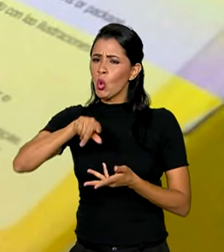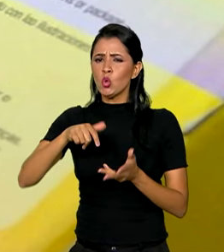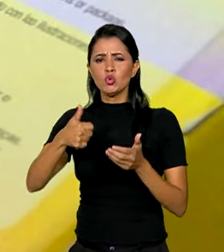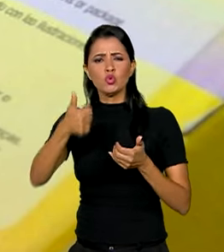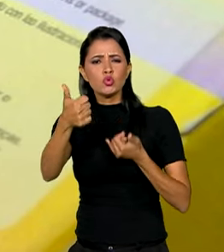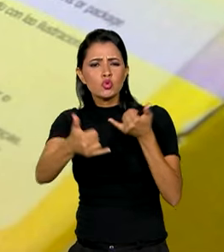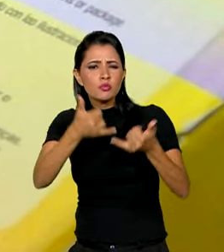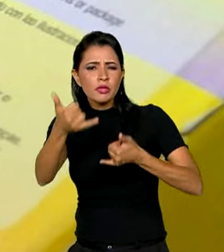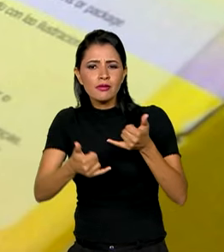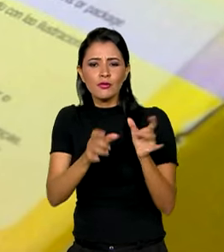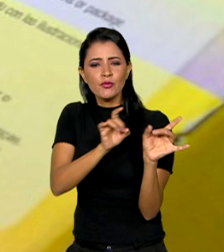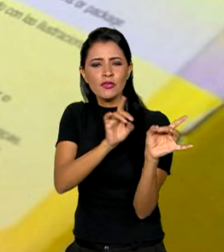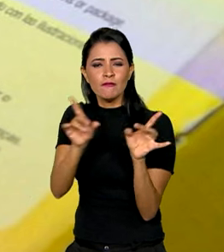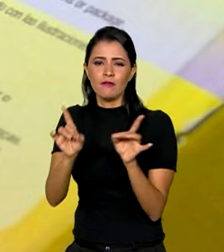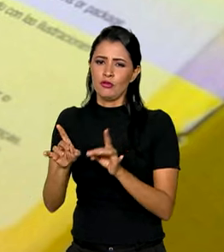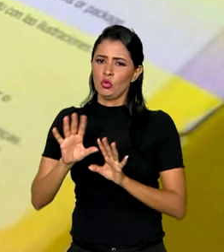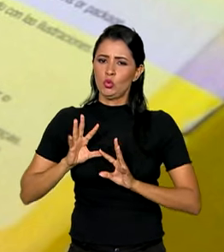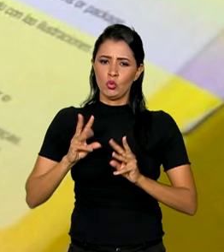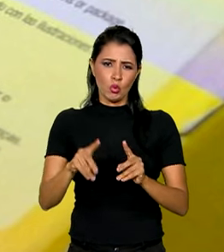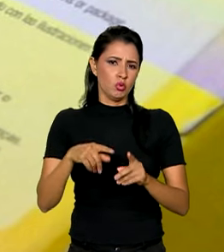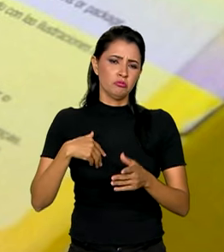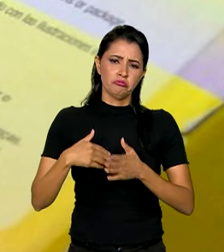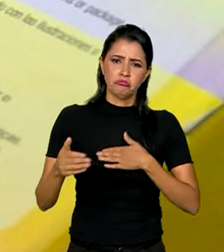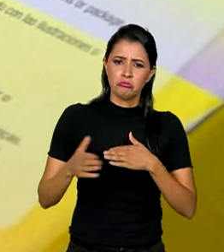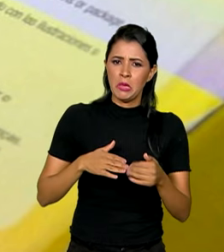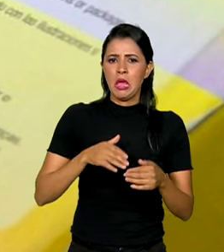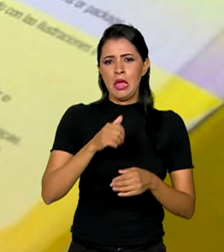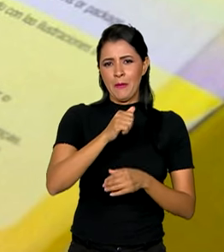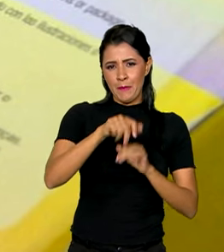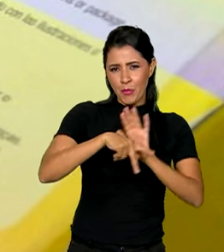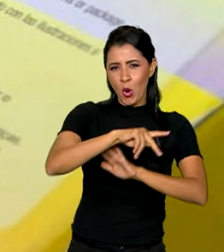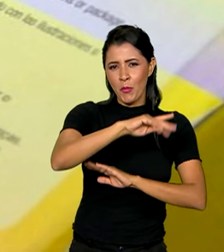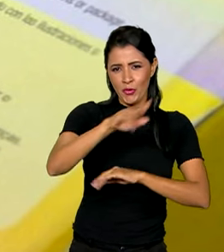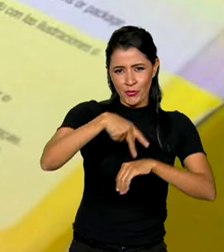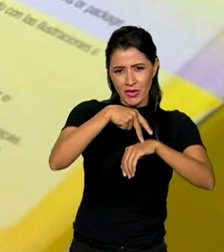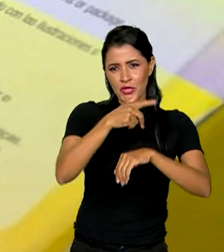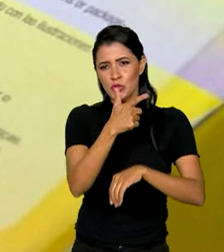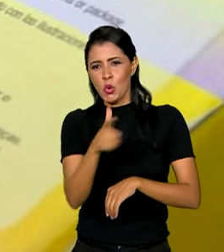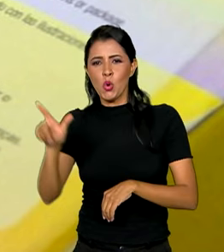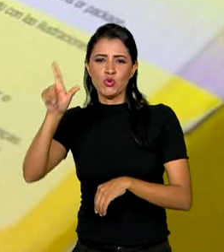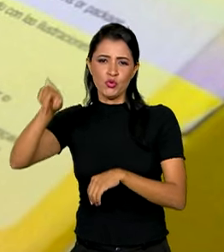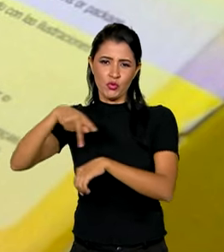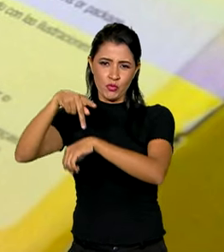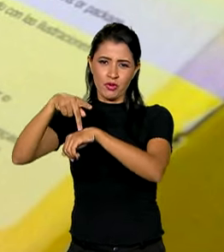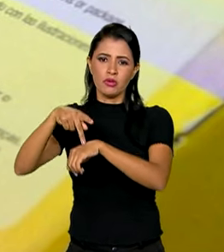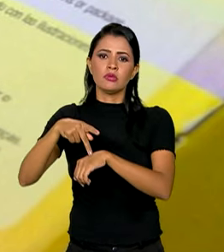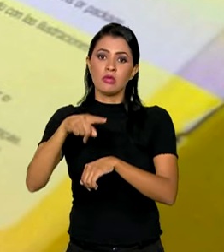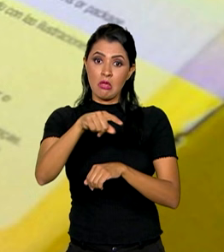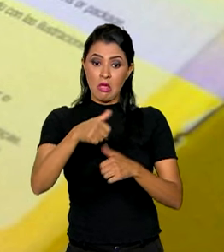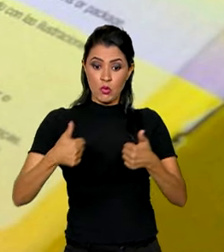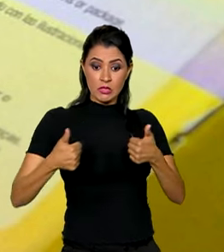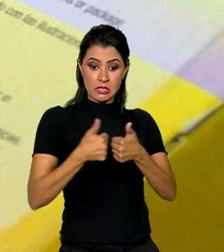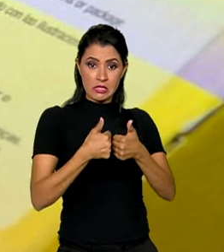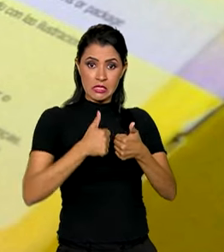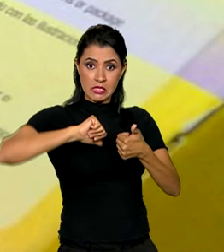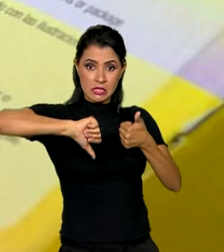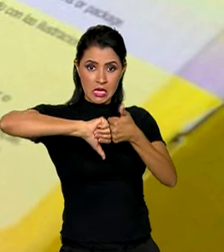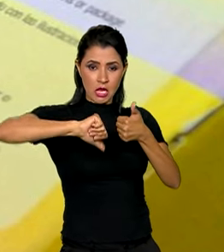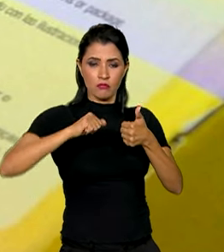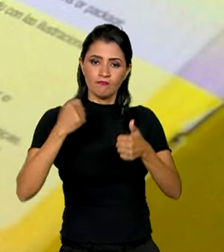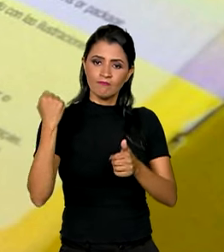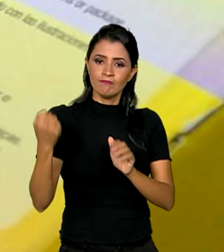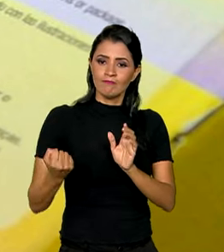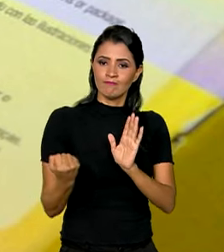comercializados no Brasil, sejam eles nacionais ou importados. É ele que garante que o produto